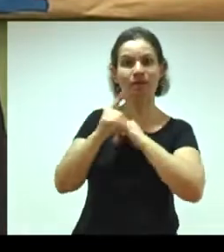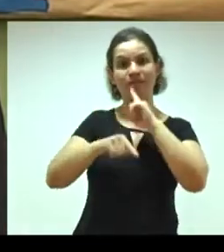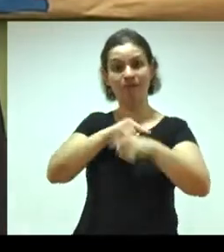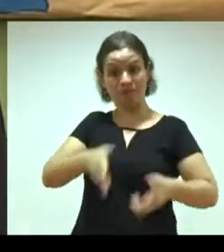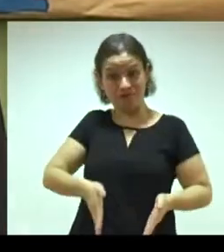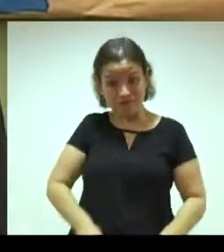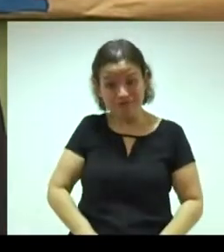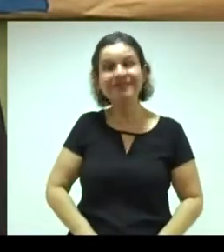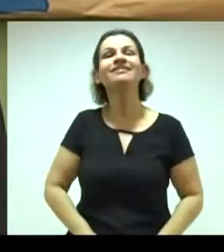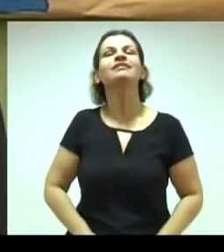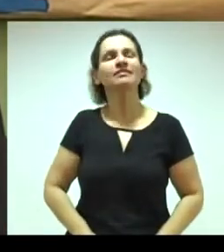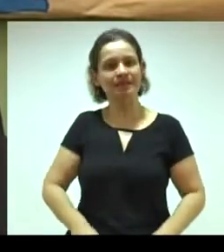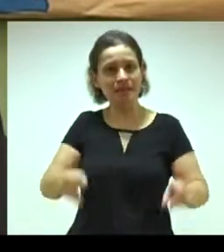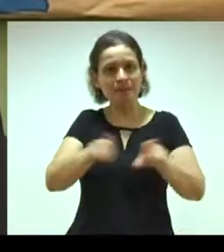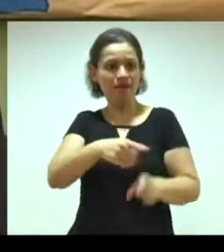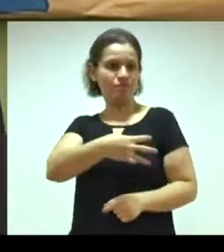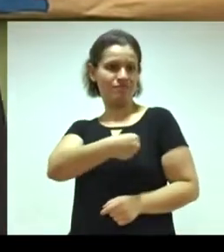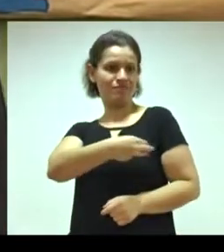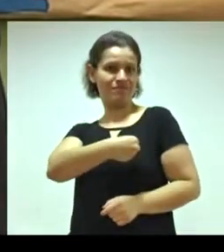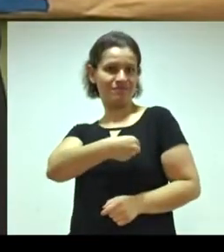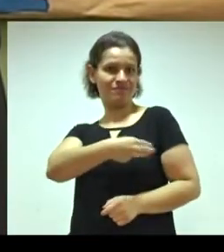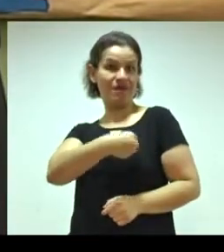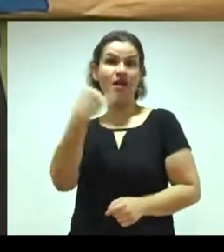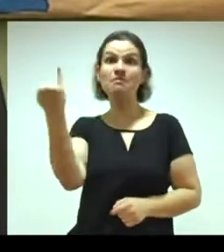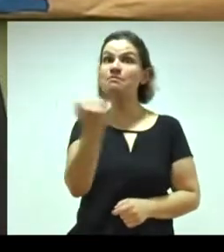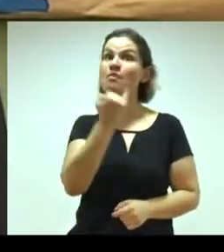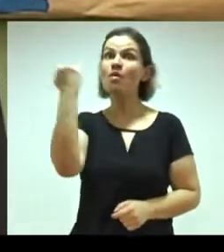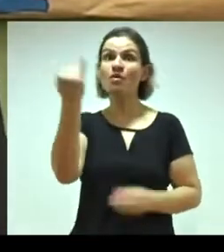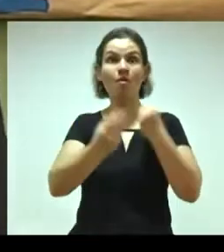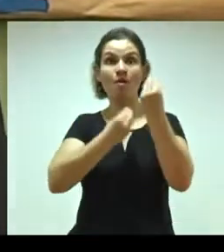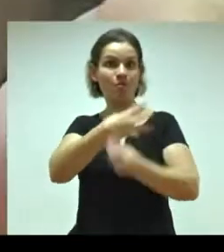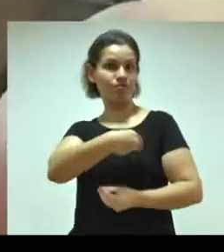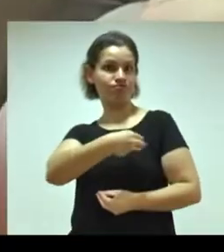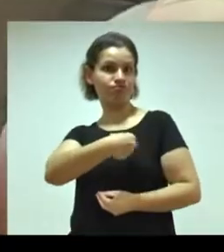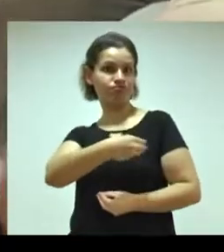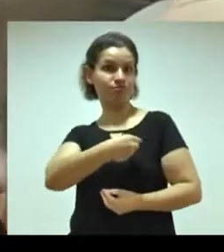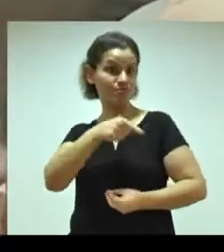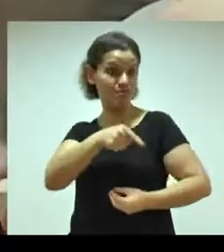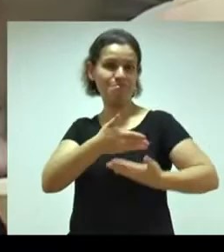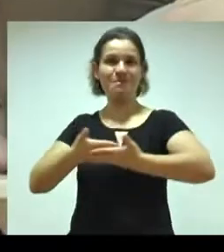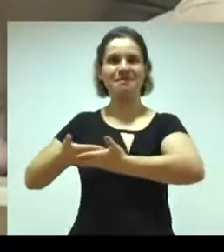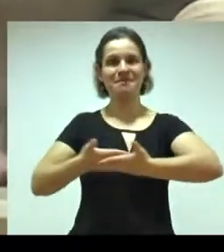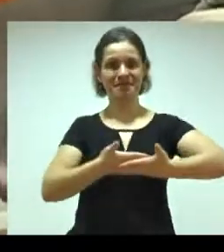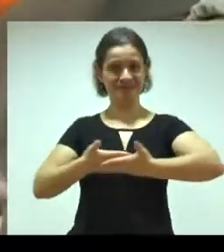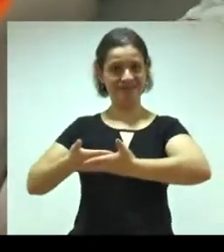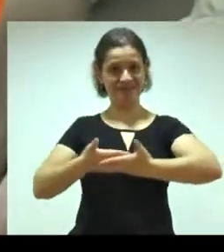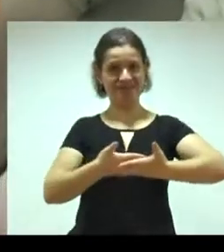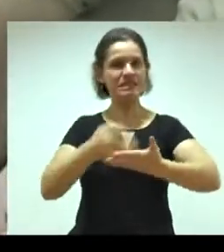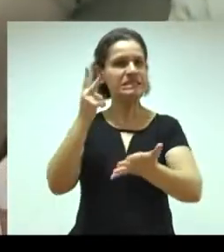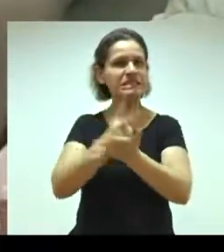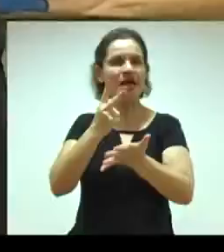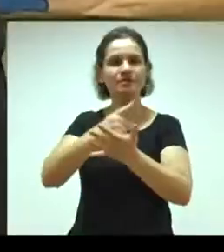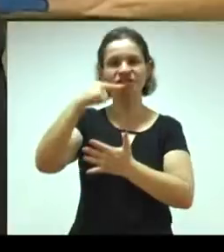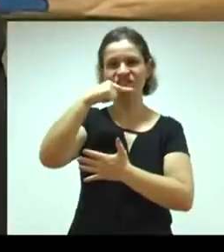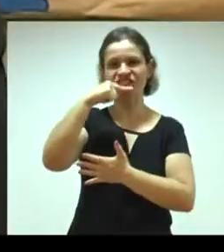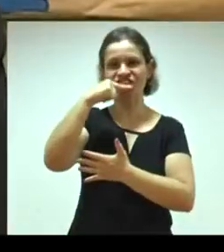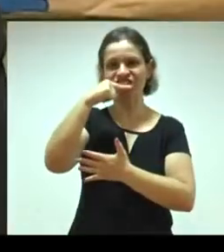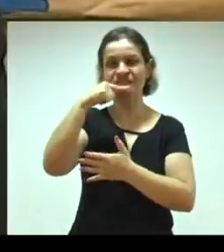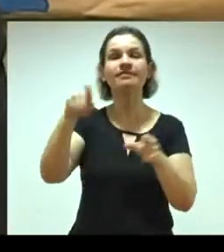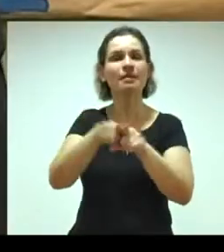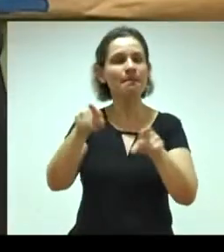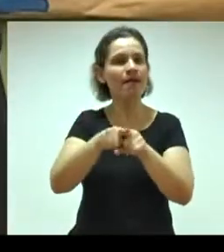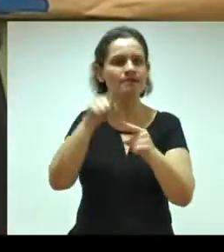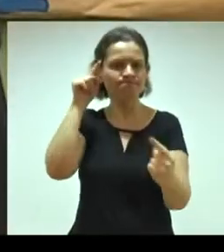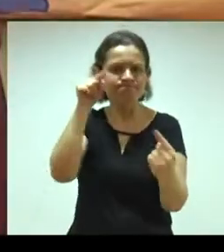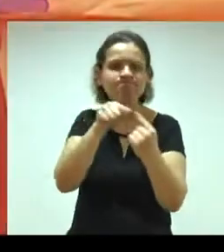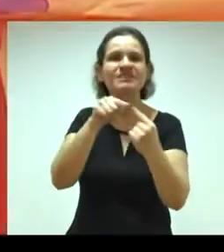-parto, na amamentação, a importância da amamentação para o bebê e sempre com a escovação. Eles dão